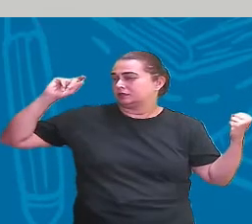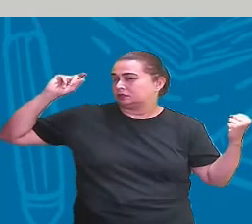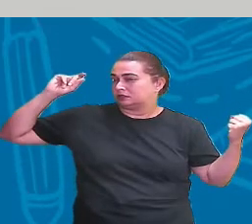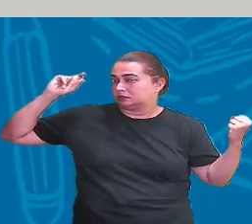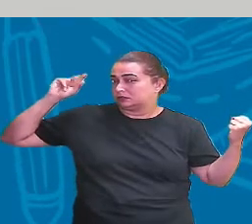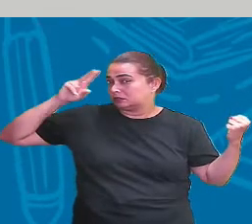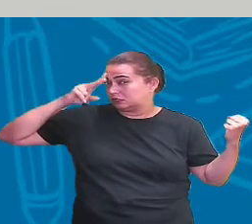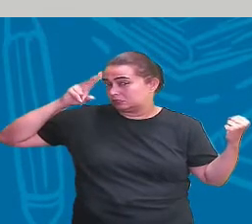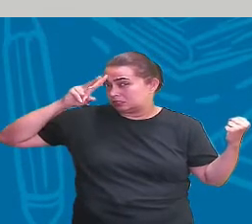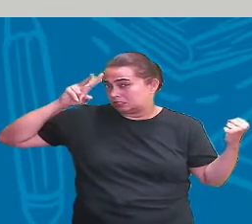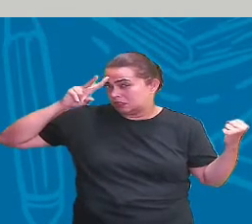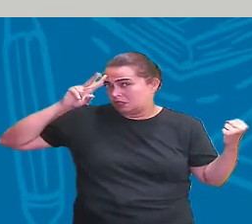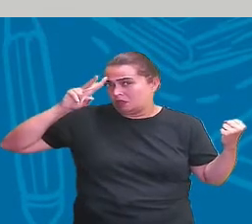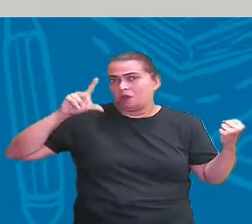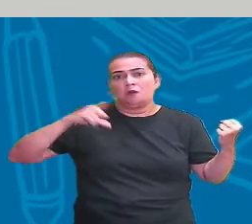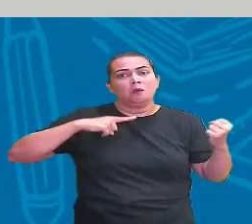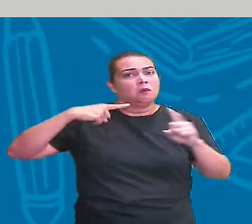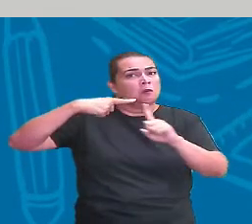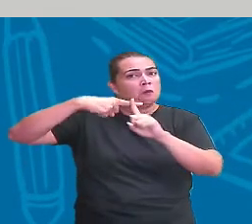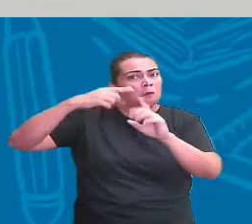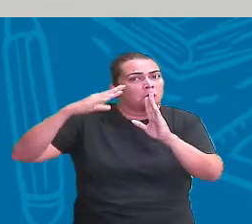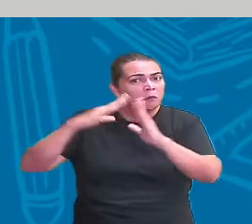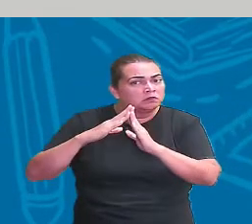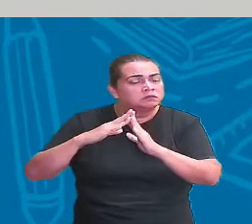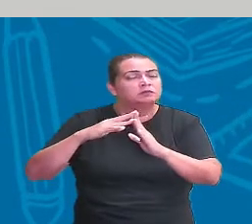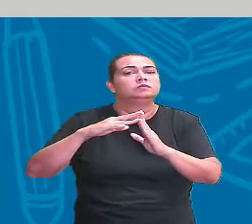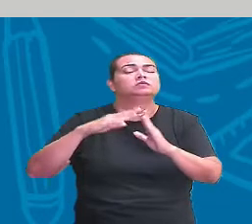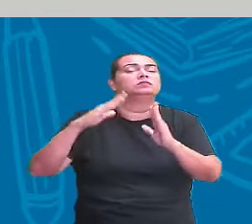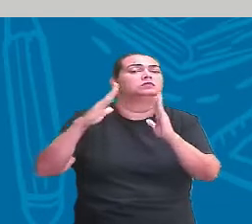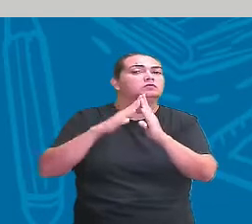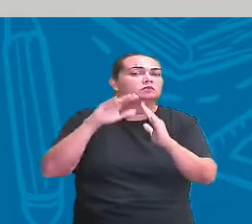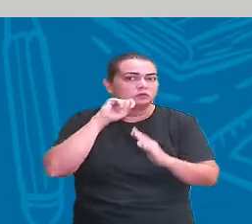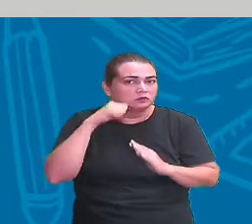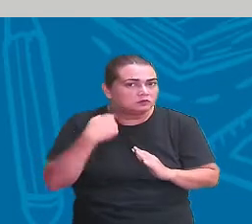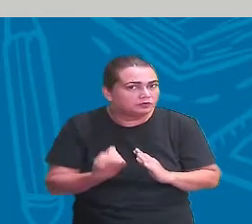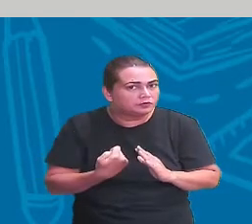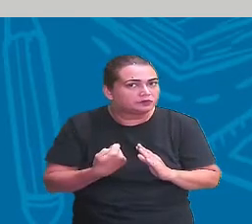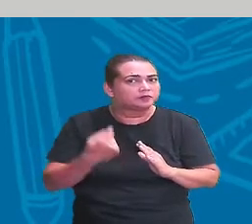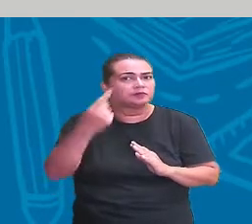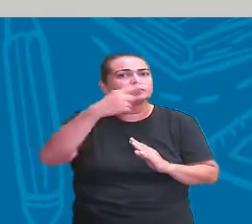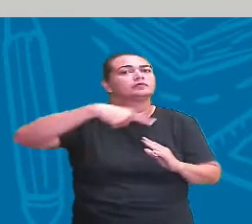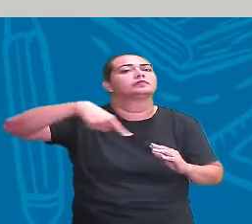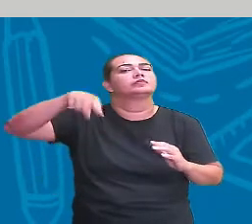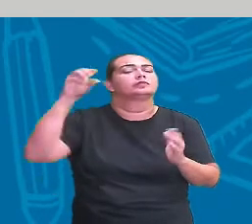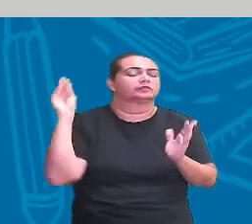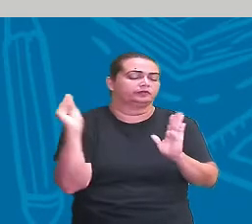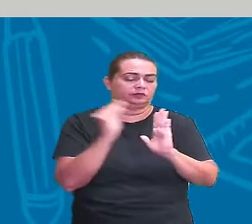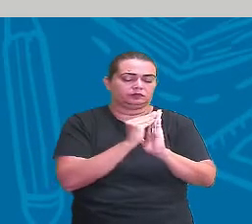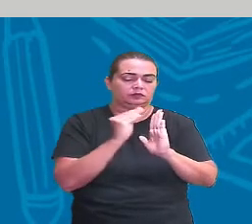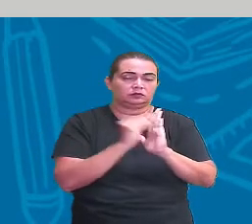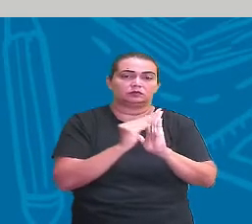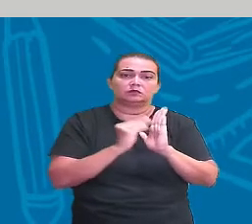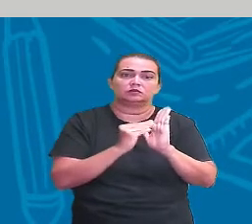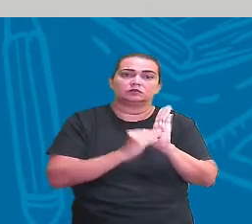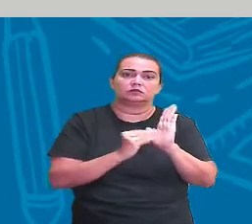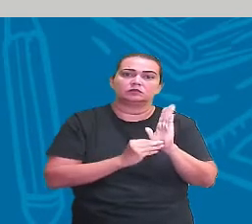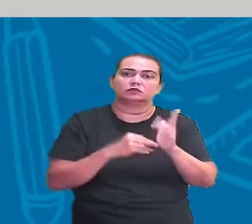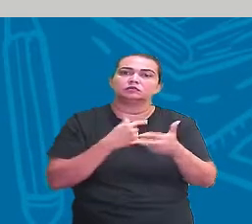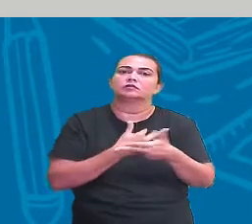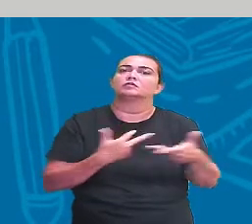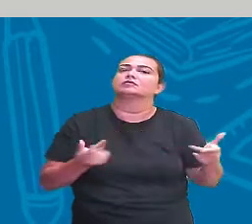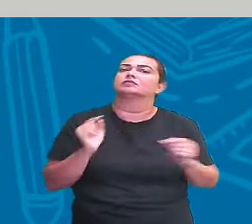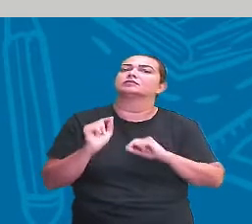histórica. Ah, é uma igreja? Uma padaria? O que você iria representar nesse croquis? Então,